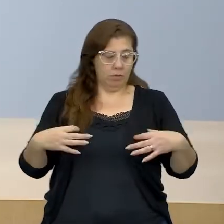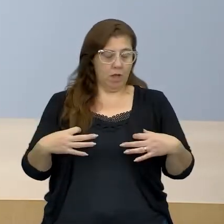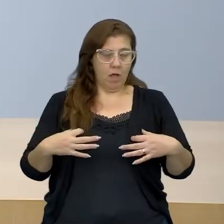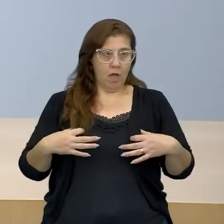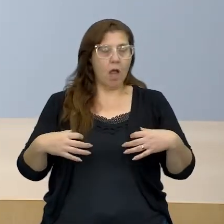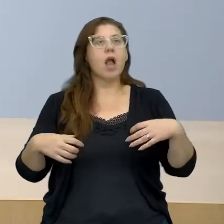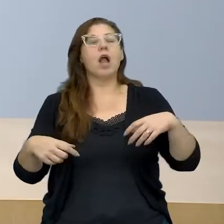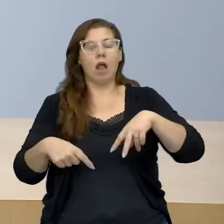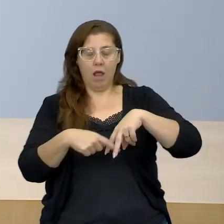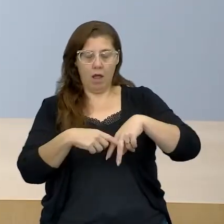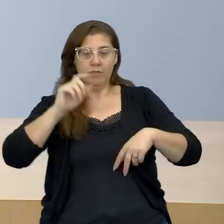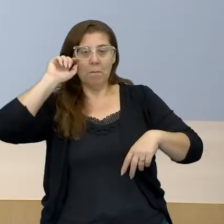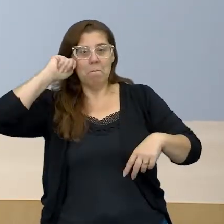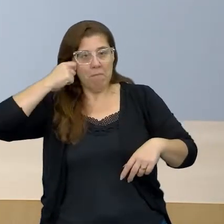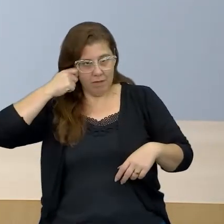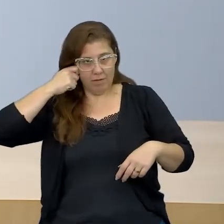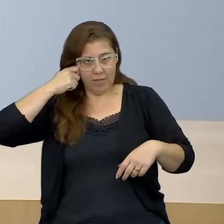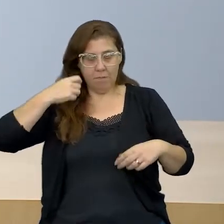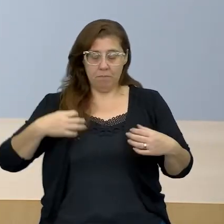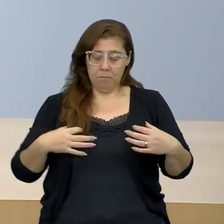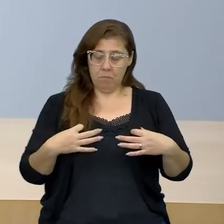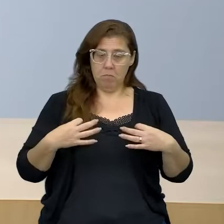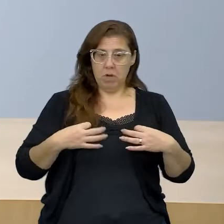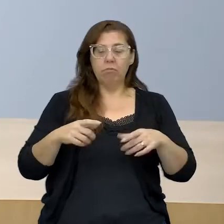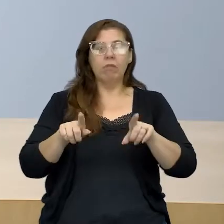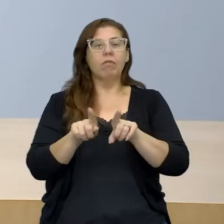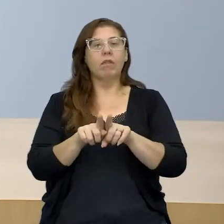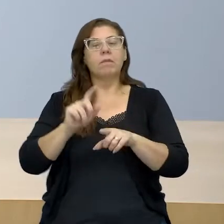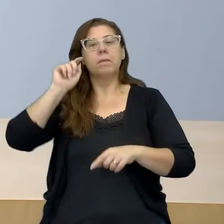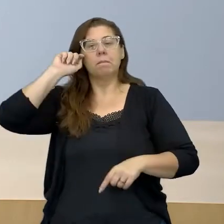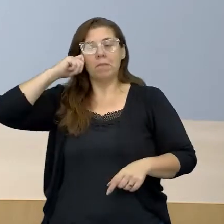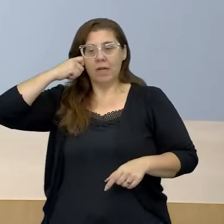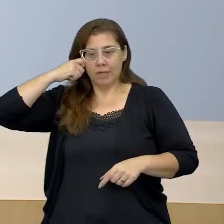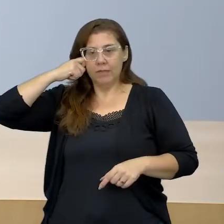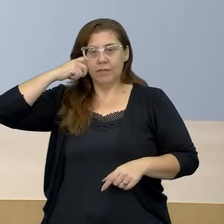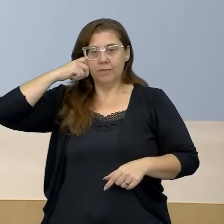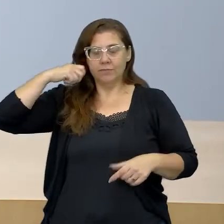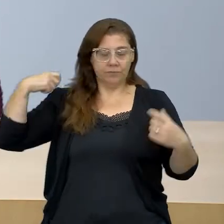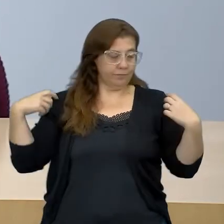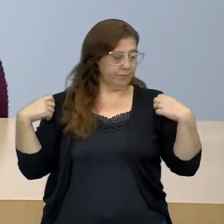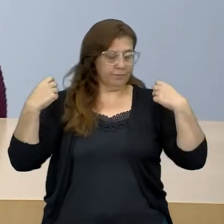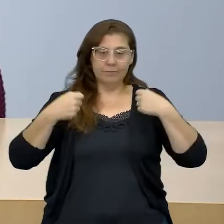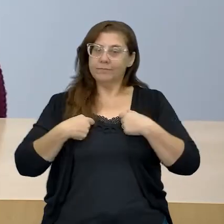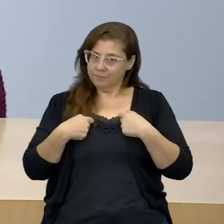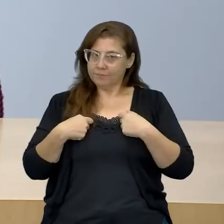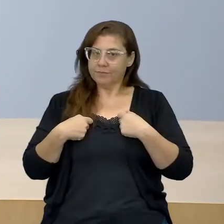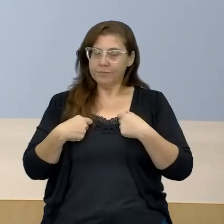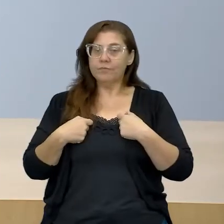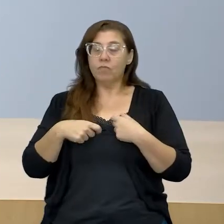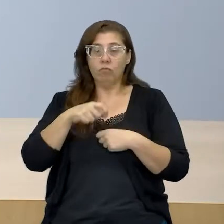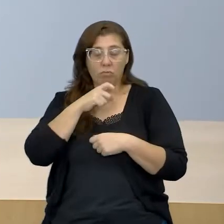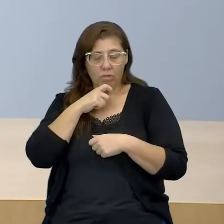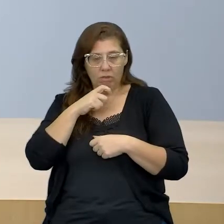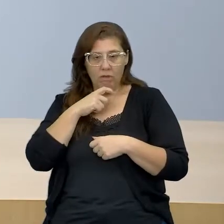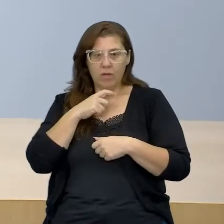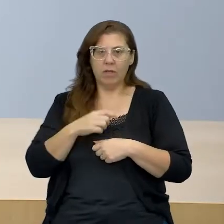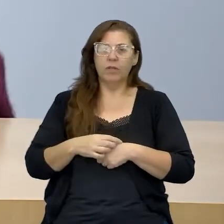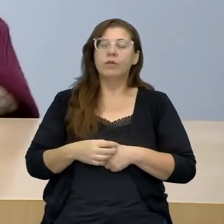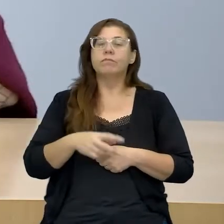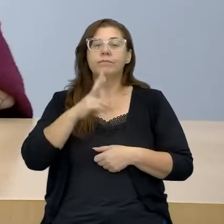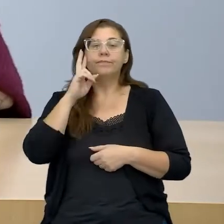uma calça preta, uma blusa também preta, um agasalho de lã de maga comprida de